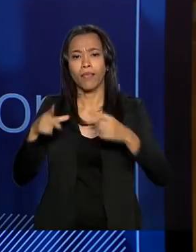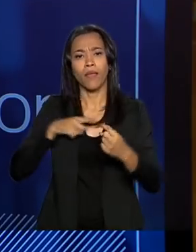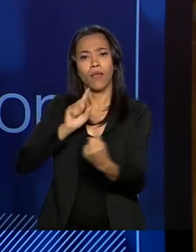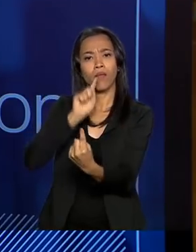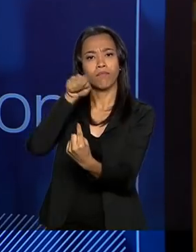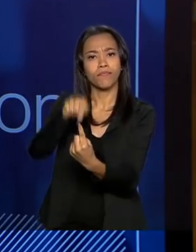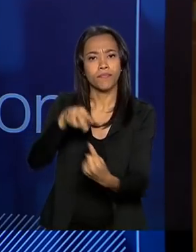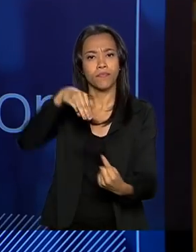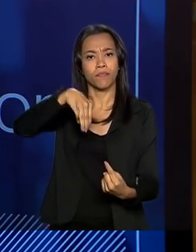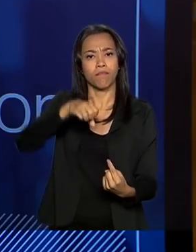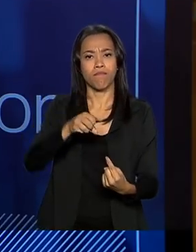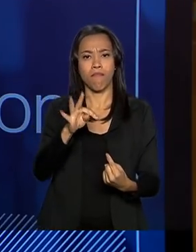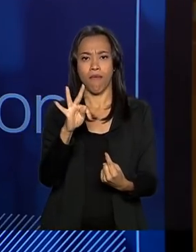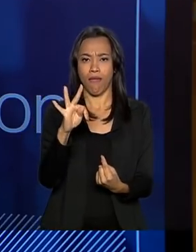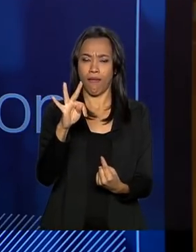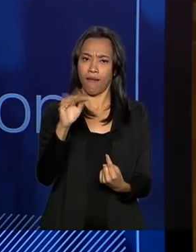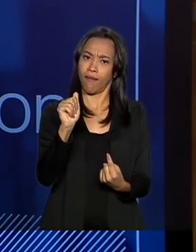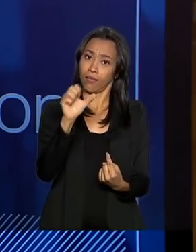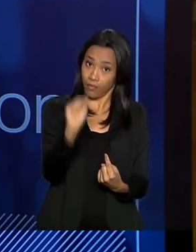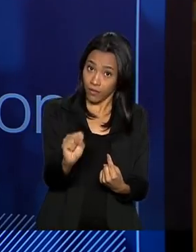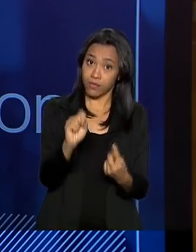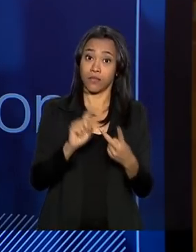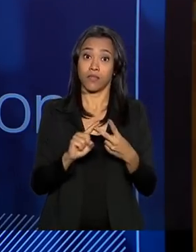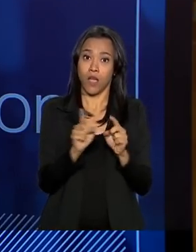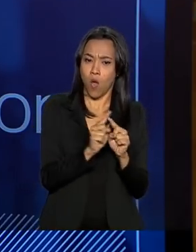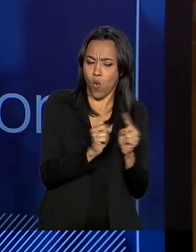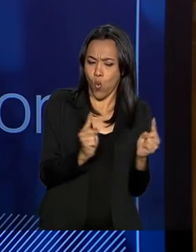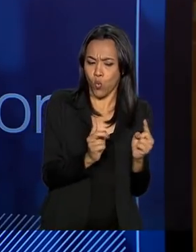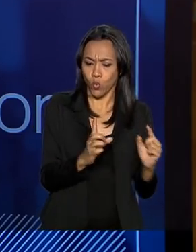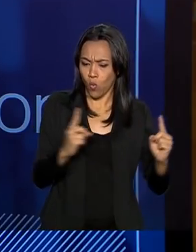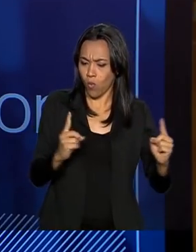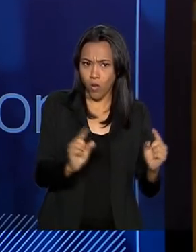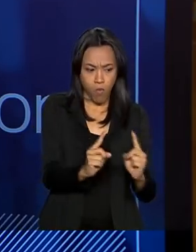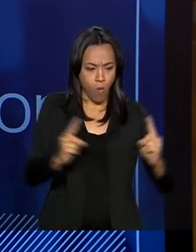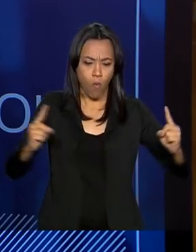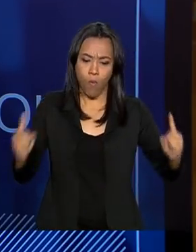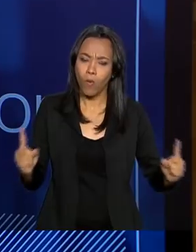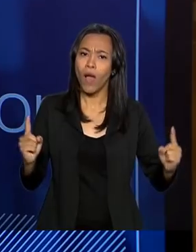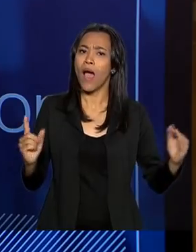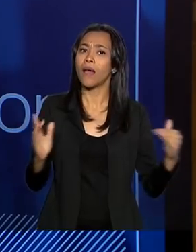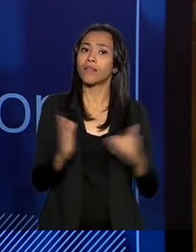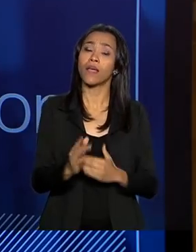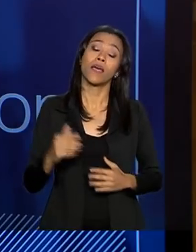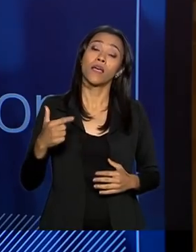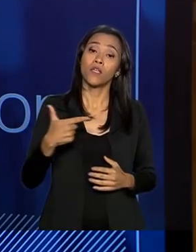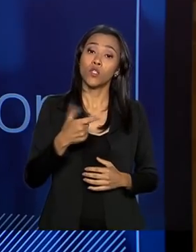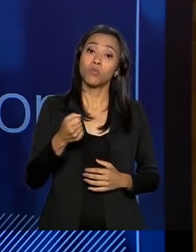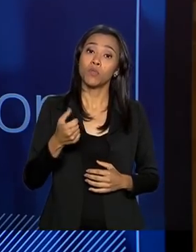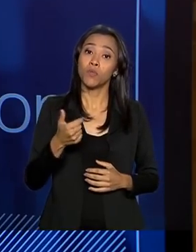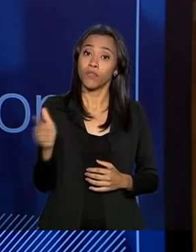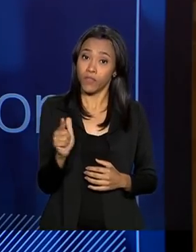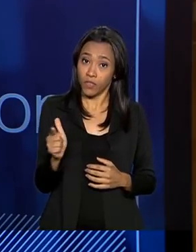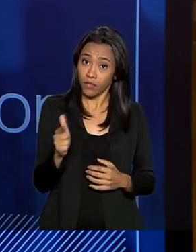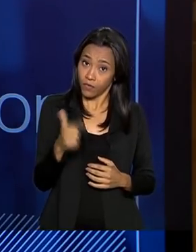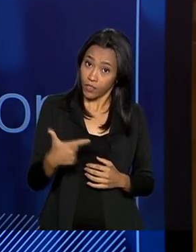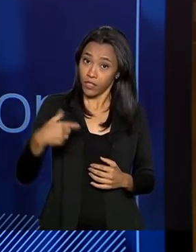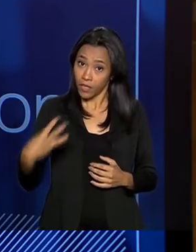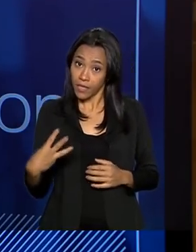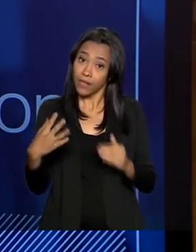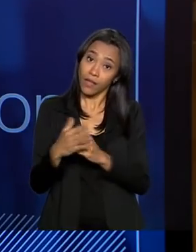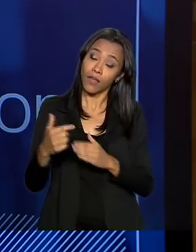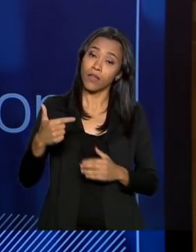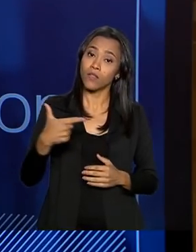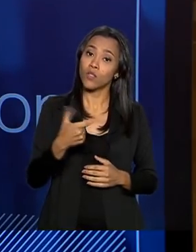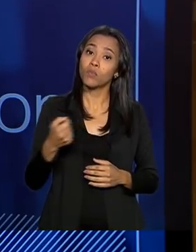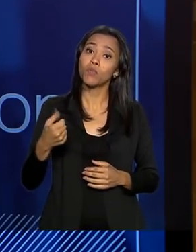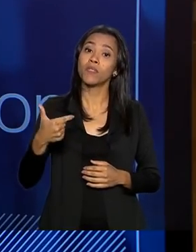metas imediatas quanto de longo prazo, curto prazo, longo prazo, até 2023, 2035. O plano tem